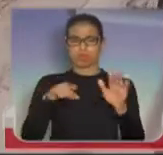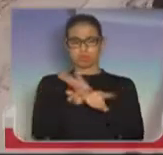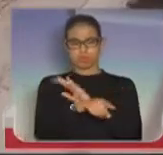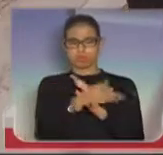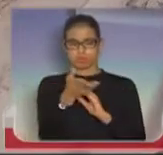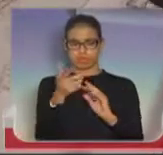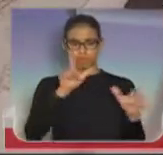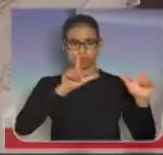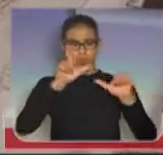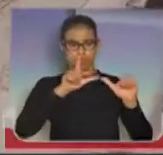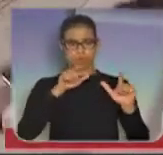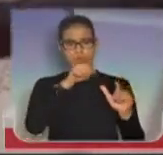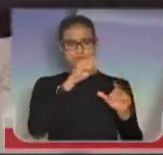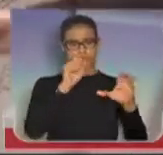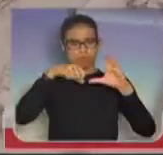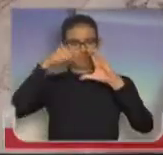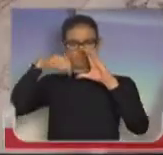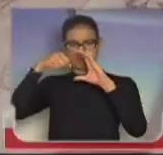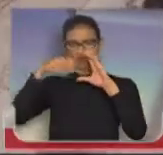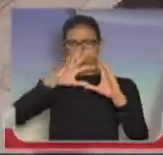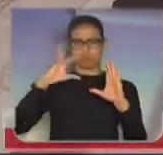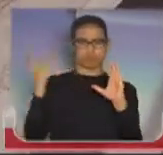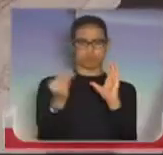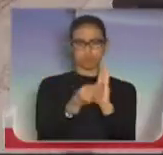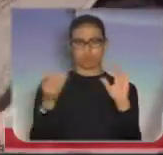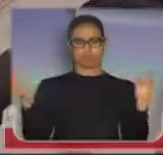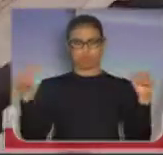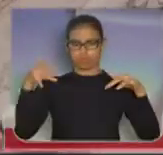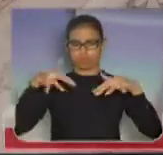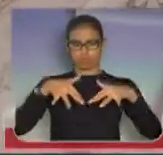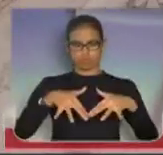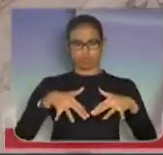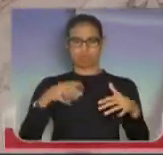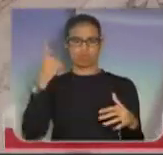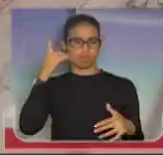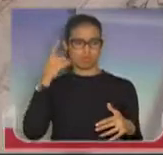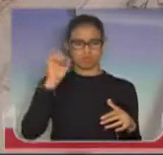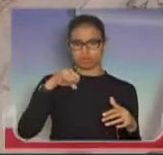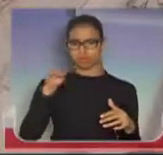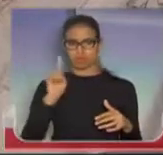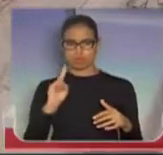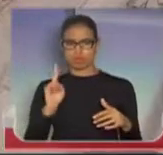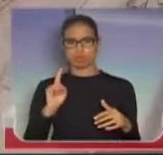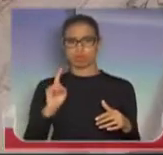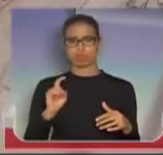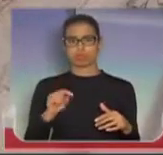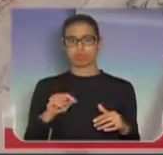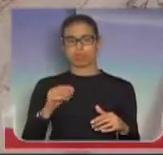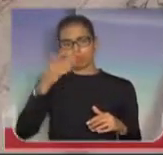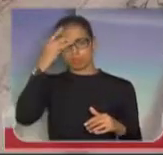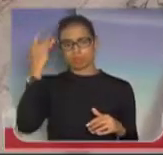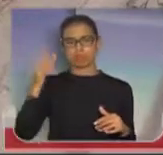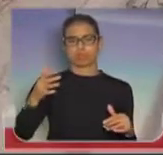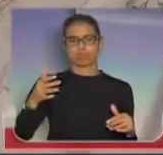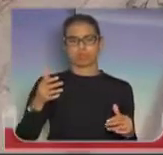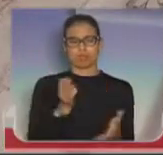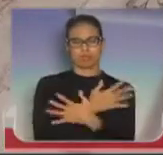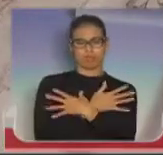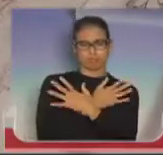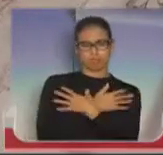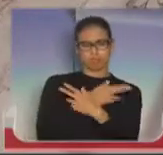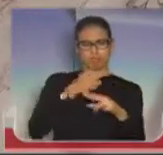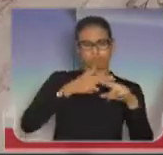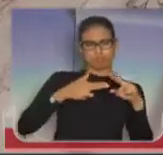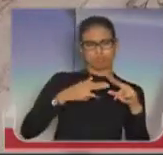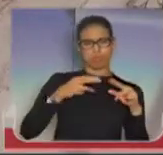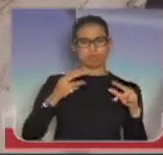assistem aqui, naquela câmera, ou então, a todos presentes aqui, deputados ou não, quem aqui já enfrentou um vagabundo com estilete na mão?